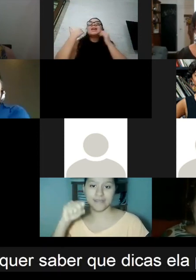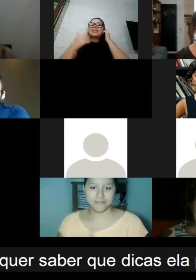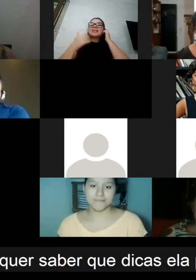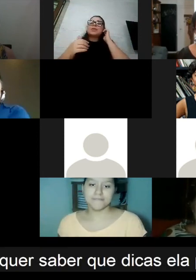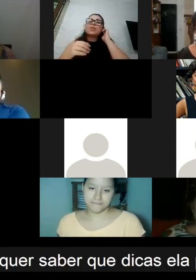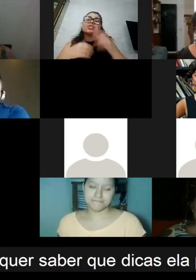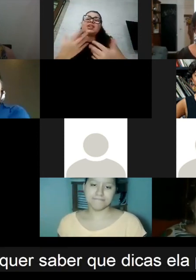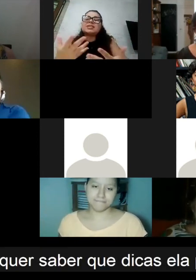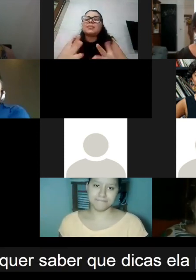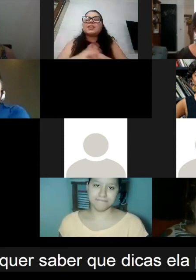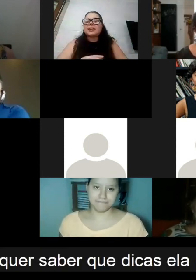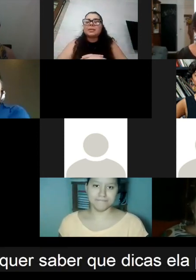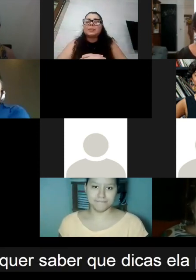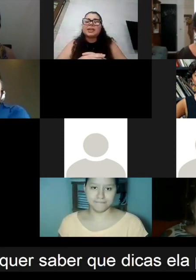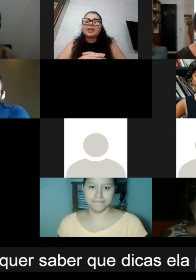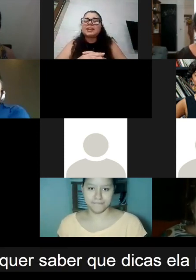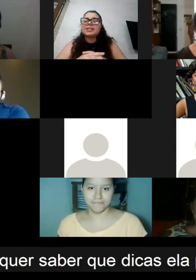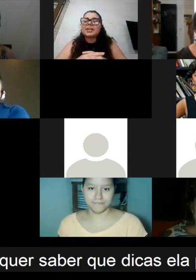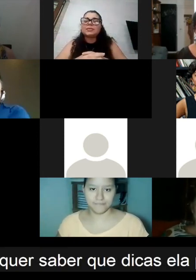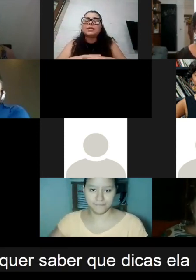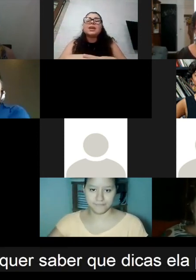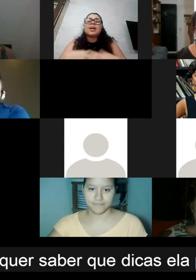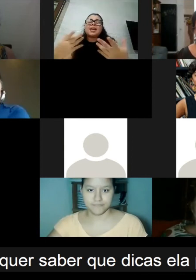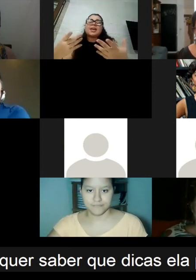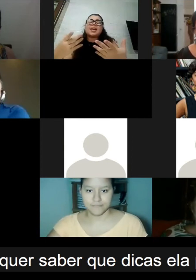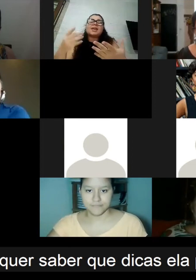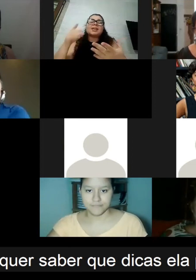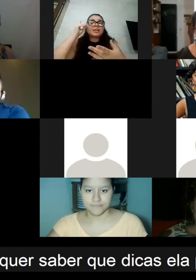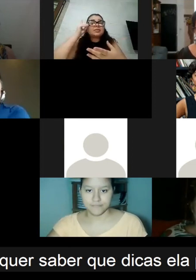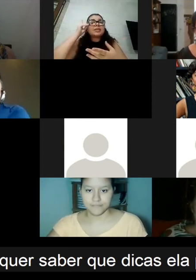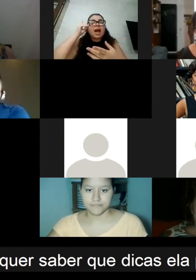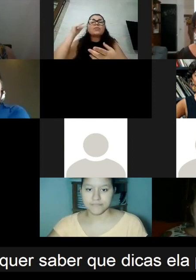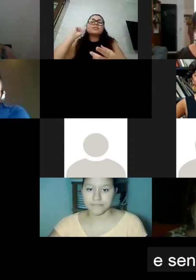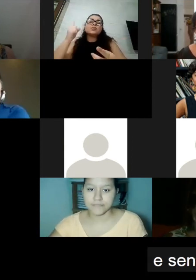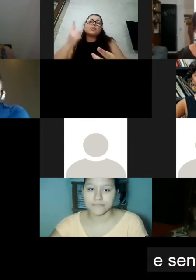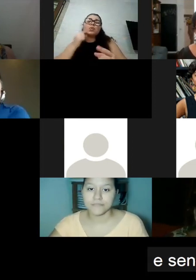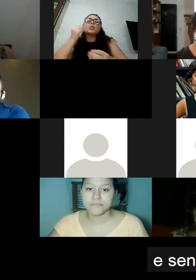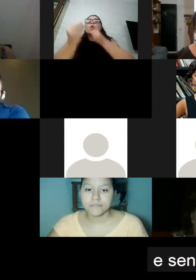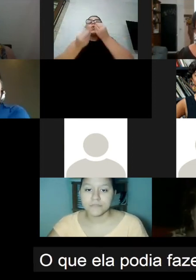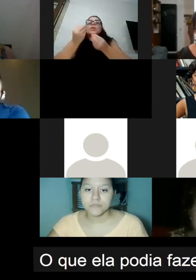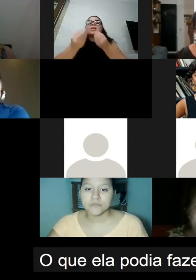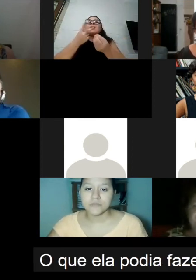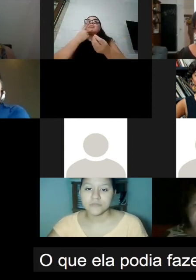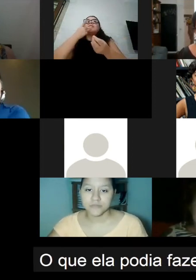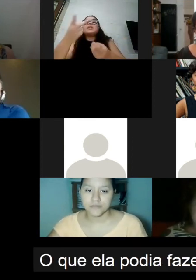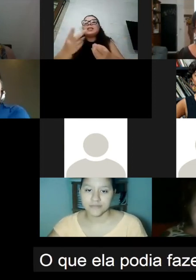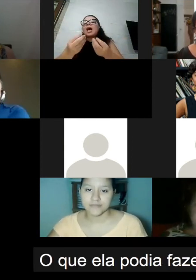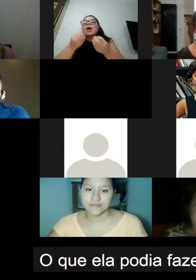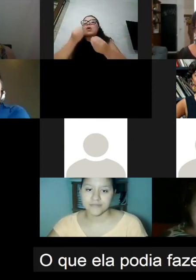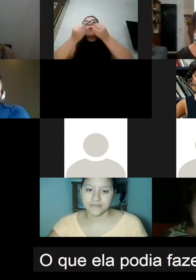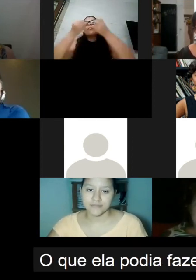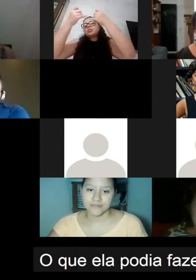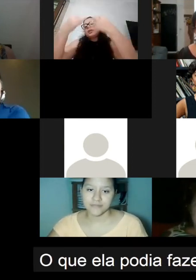ela quer saber que dicas ela poderia dar pra ele ele tendo tendo down e sendo surdo o que ela podia